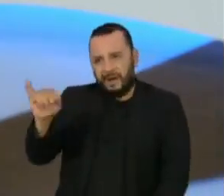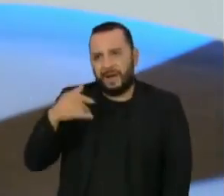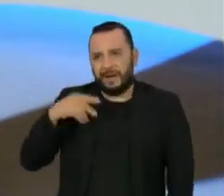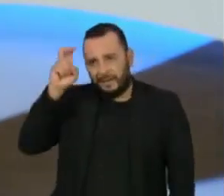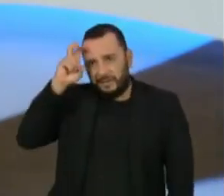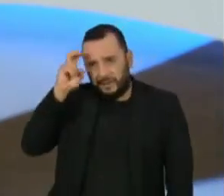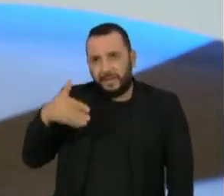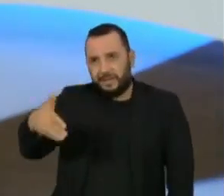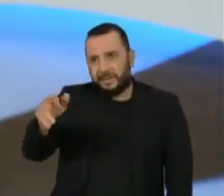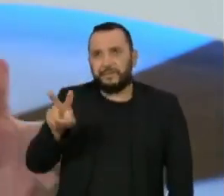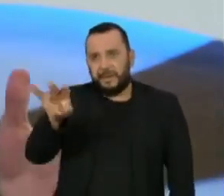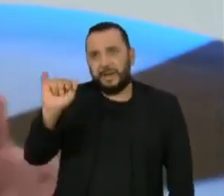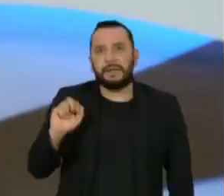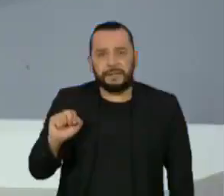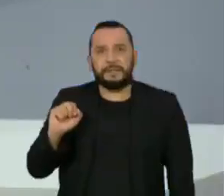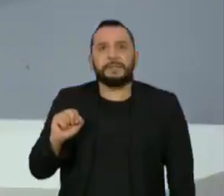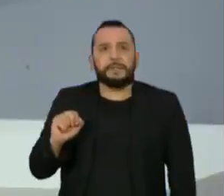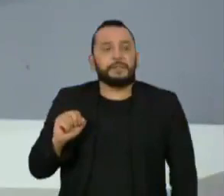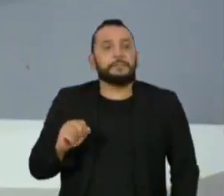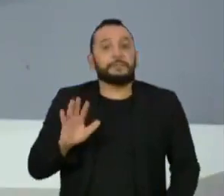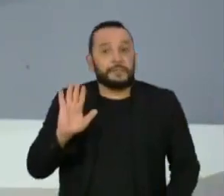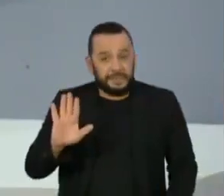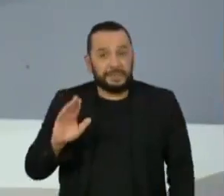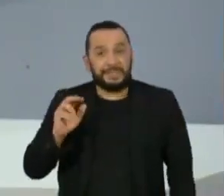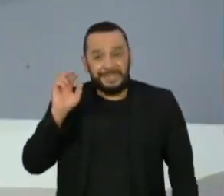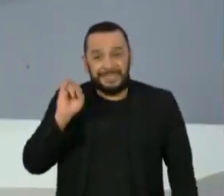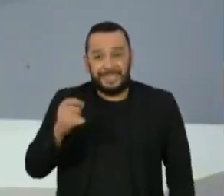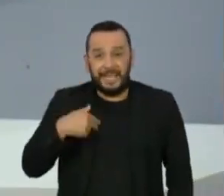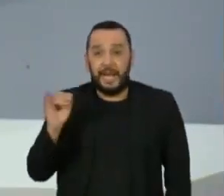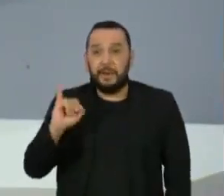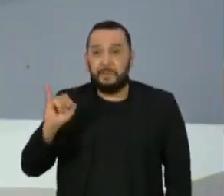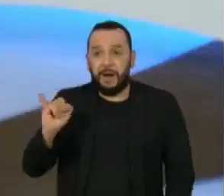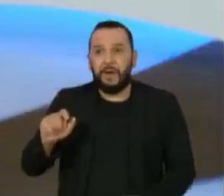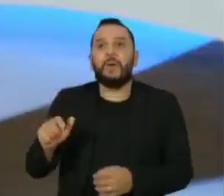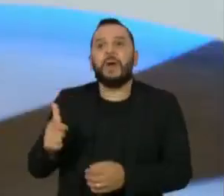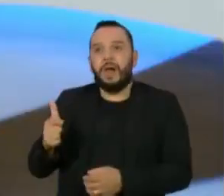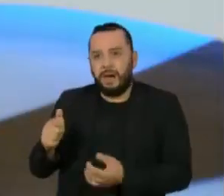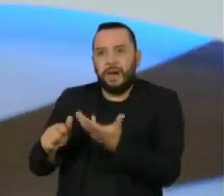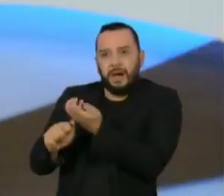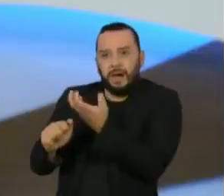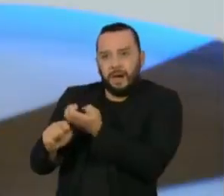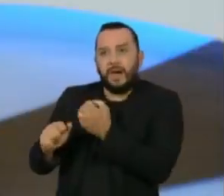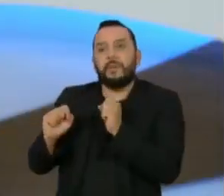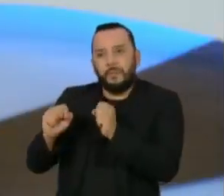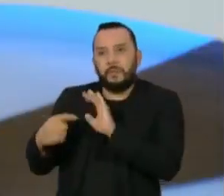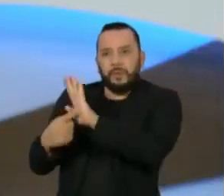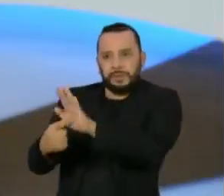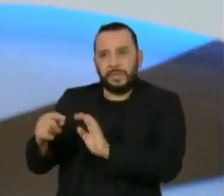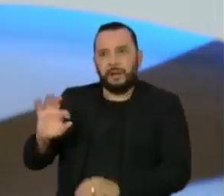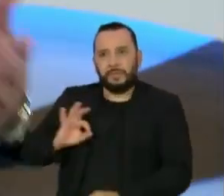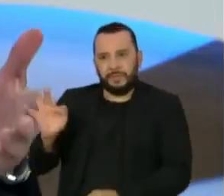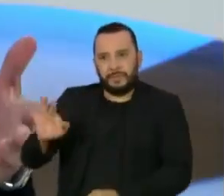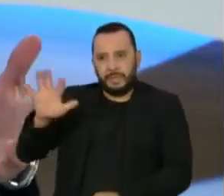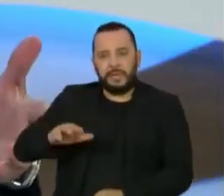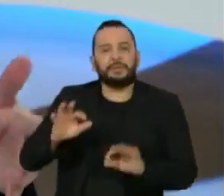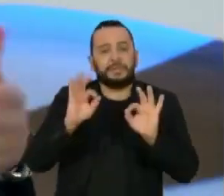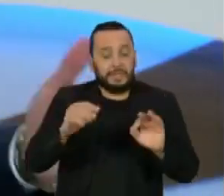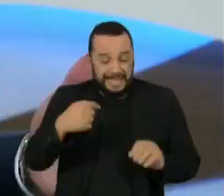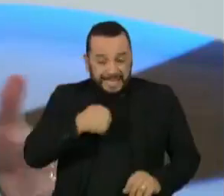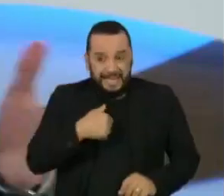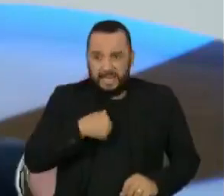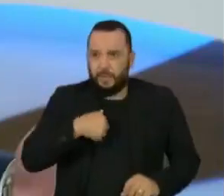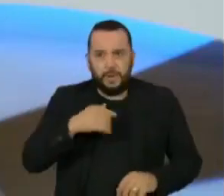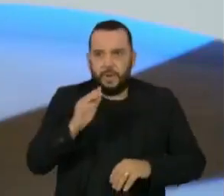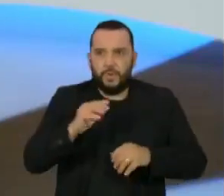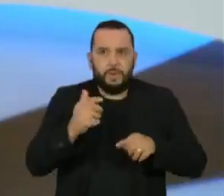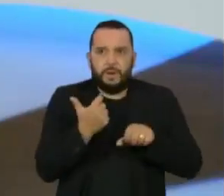O seu irmão se gravou. Cabe a ele, cabe a ele. Se gravou, ele pode mostrar isso para a Polícia Federal. Perfeitamente. O que não posso eu, é expor algo que